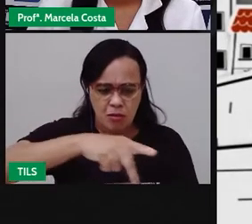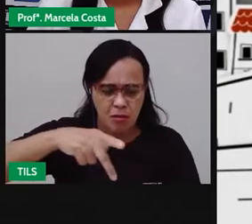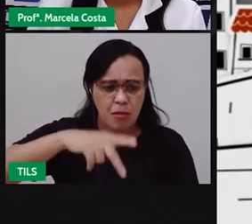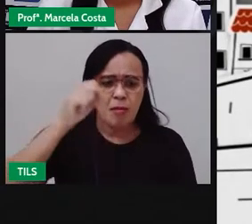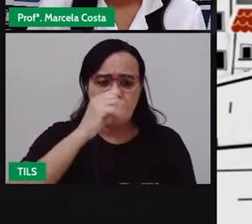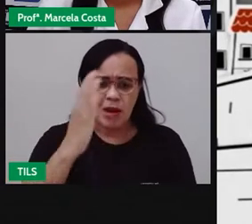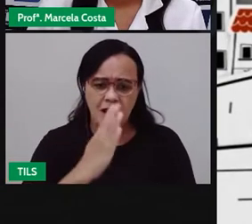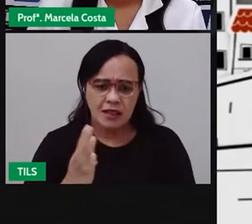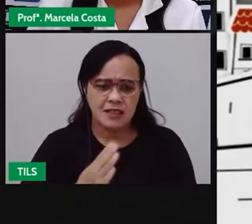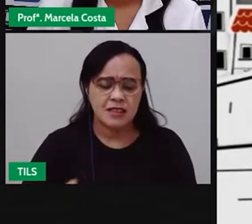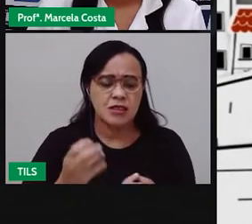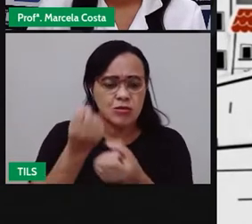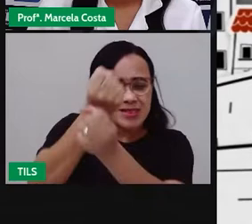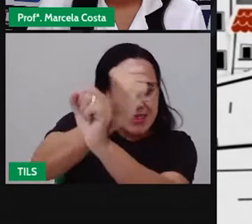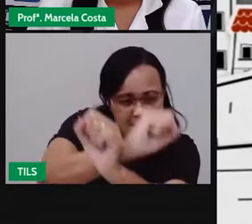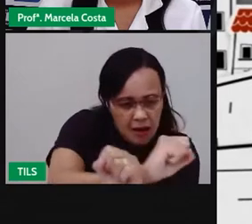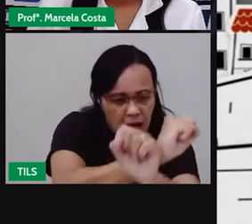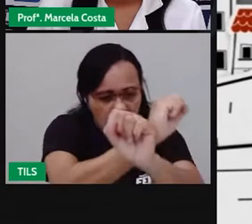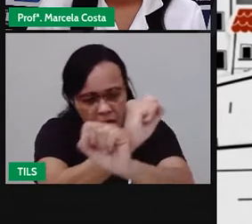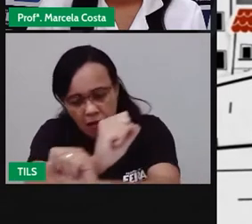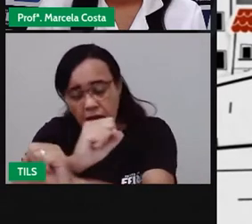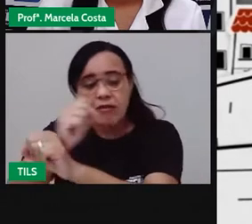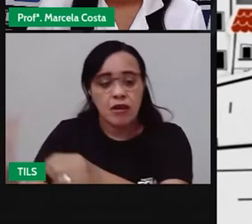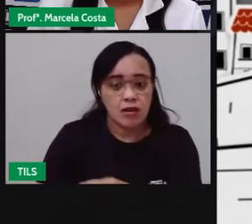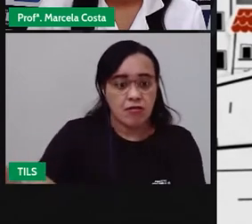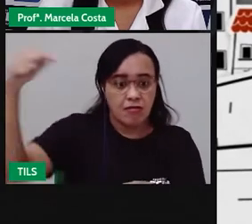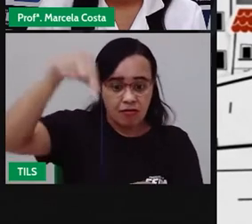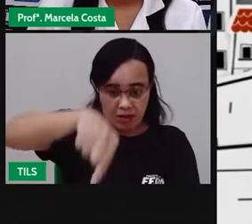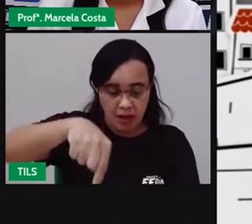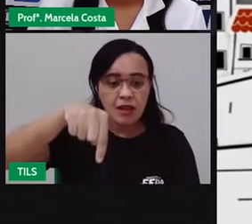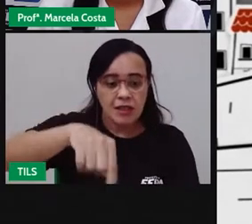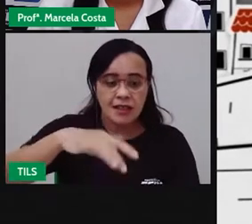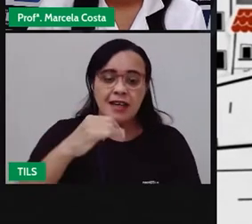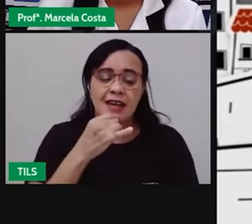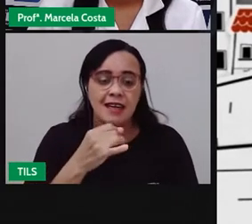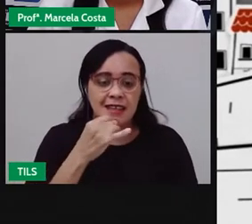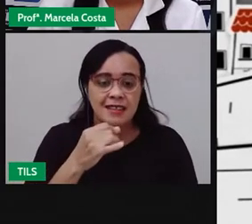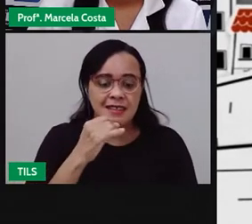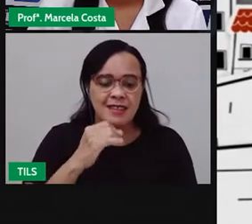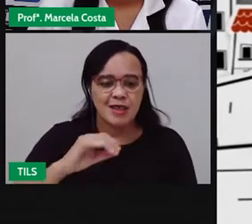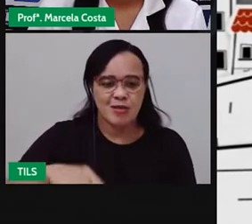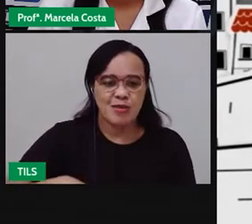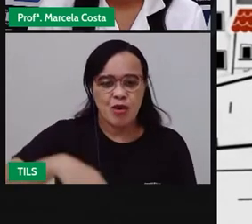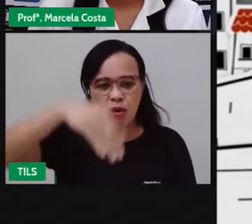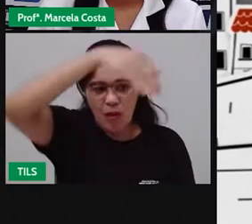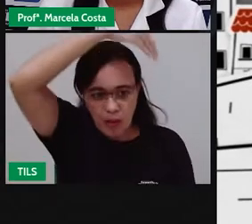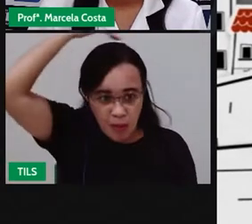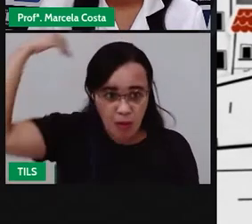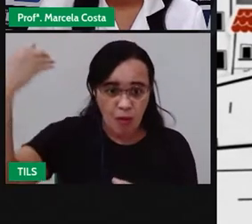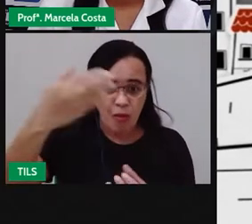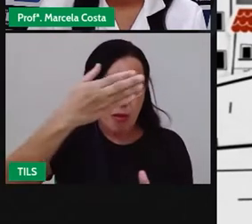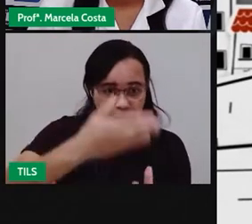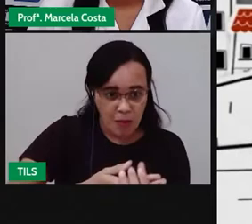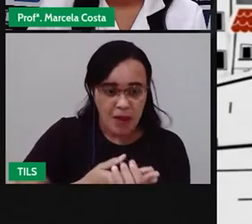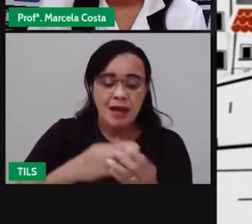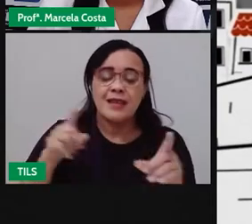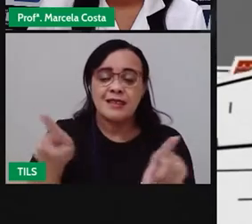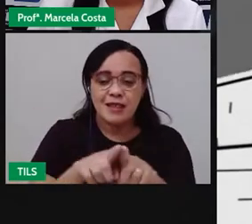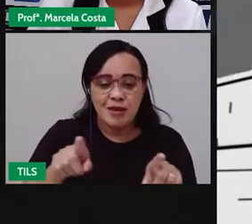do Golfo do Benin, na África Ocidental. São exemplos o acarajé e o bolinho de feijão fradinho.